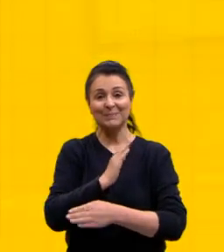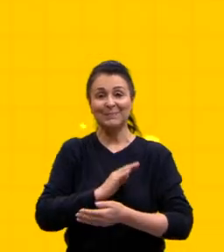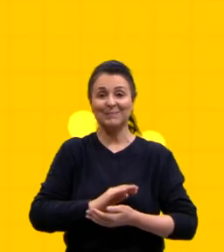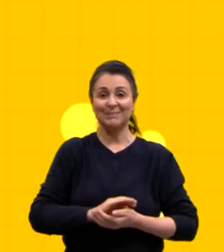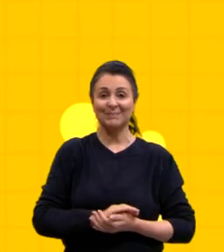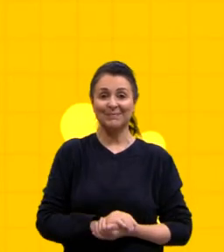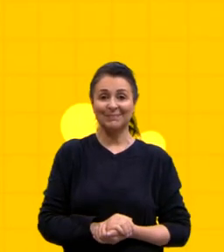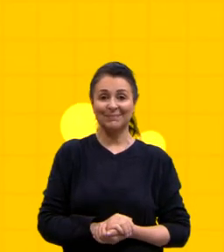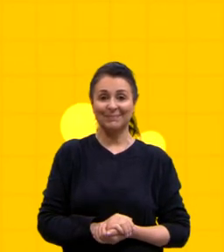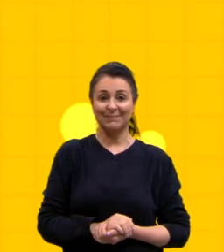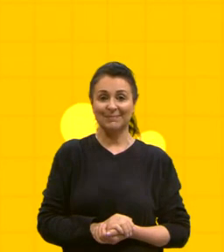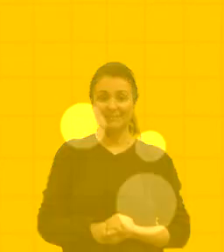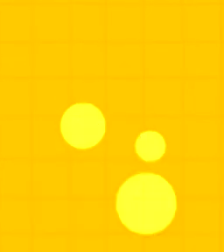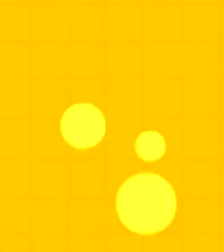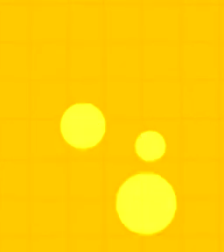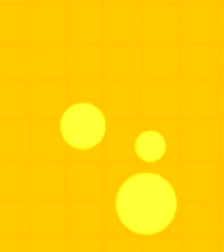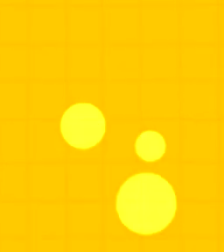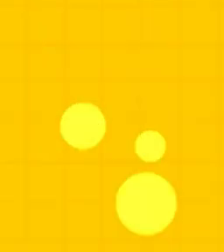Até a próxima aula. Até